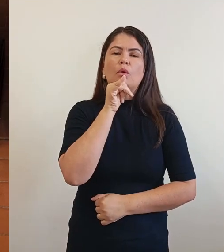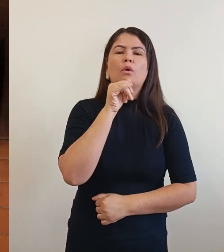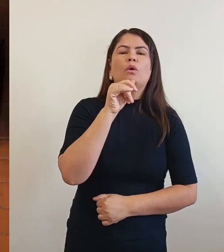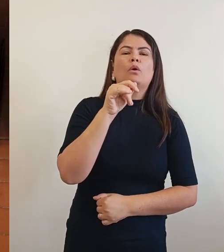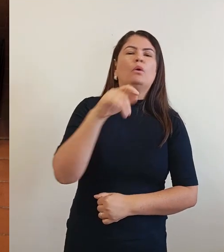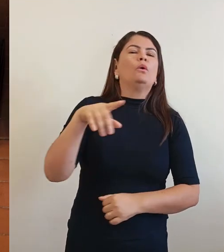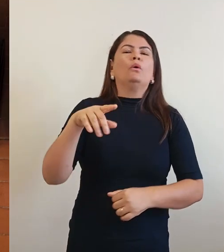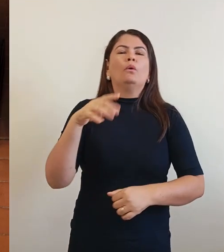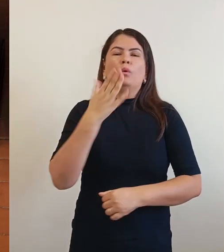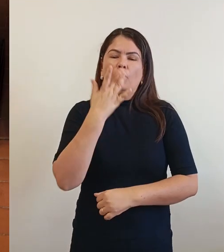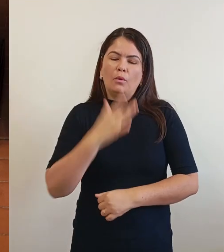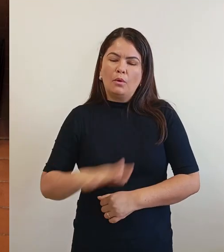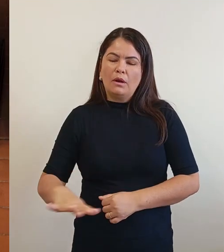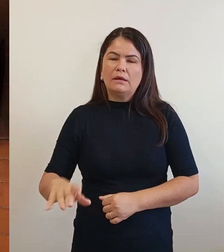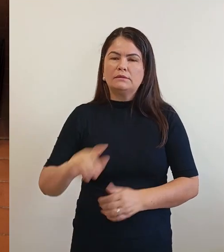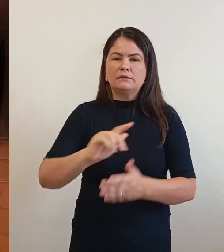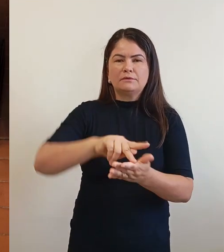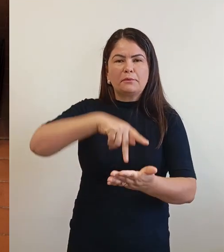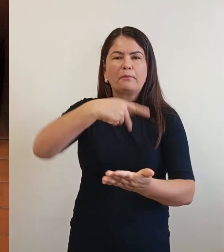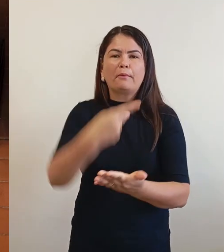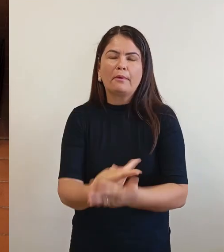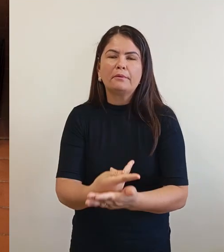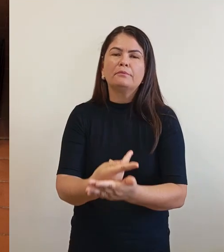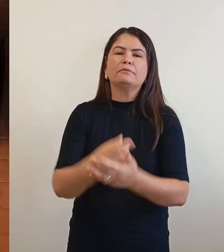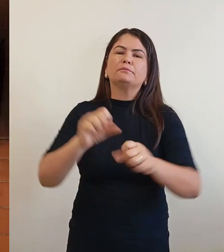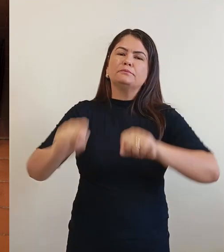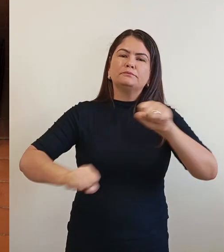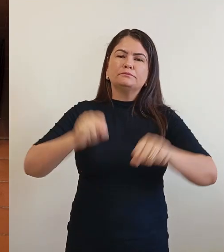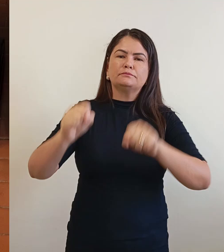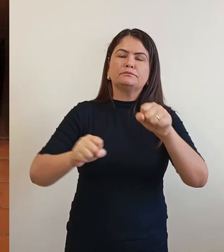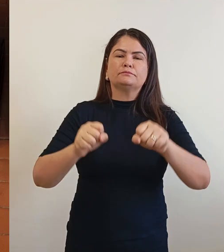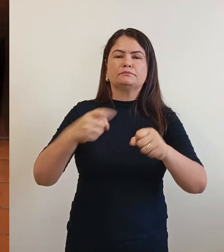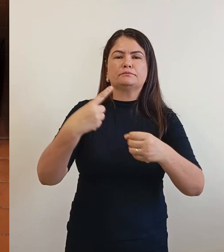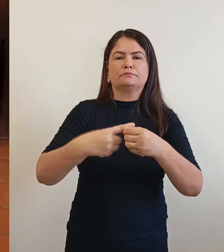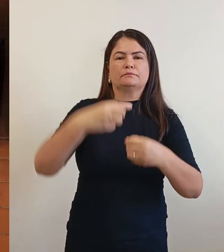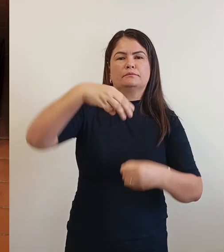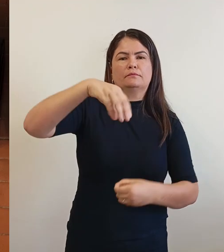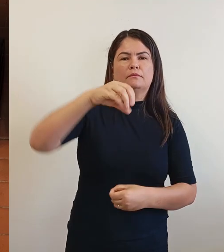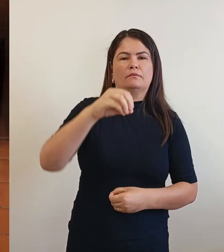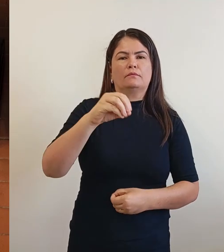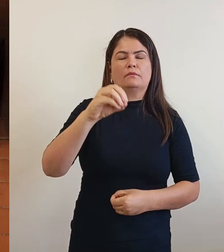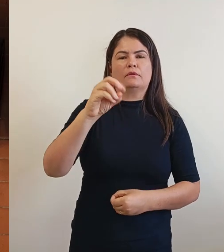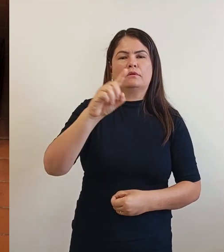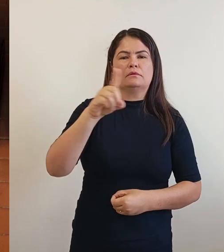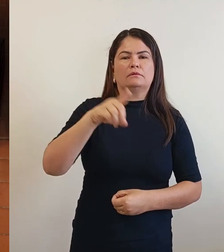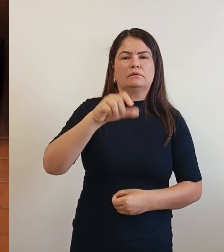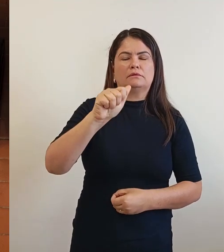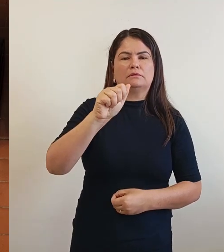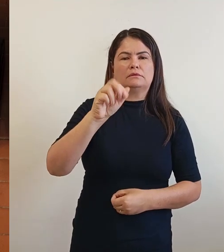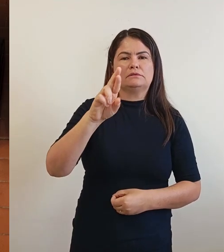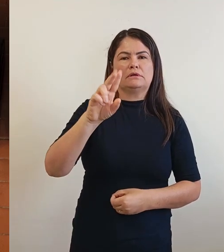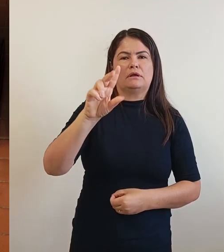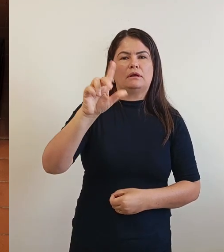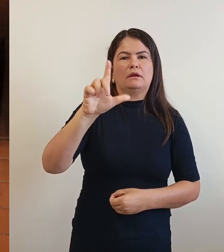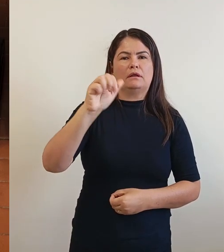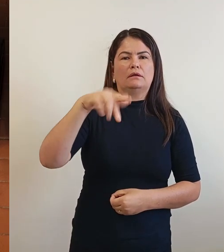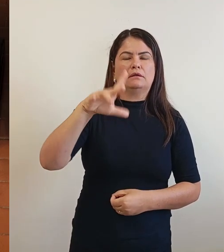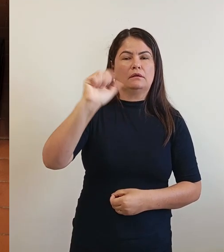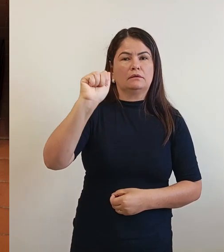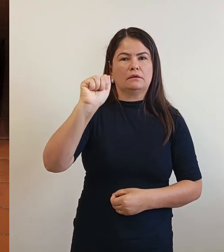fratura o braço, a mãe vai vir, mas o pai também quer vir. A mãe vai ser acolhida.